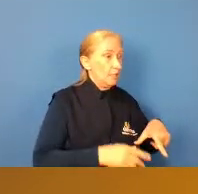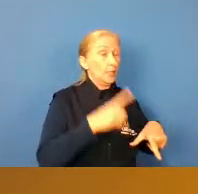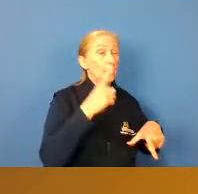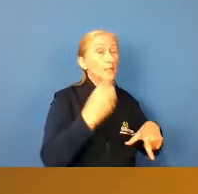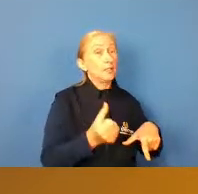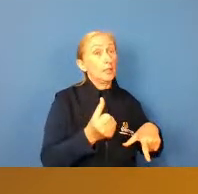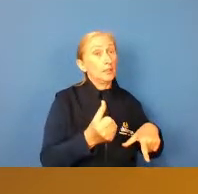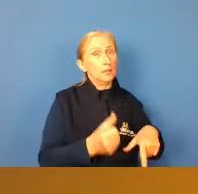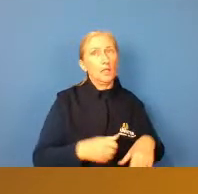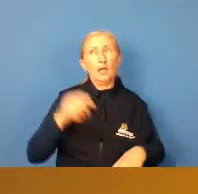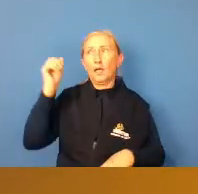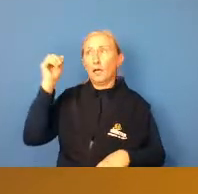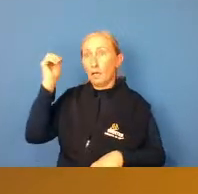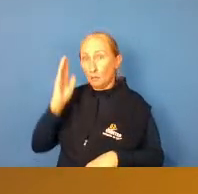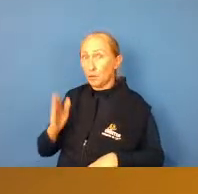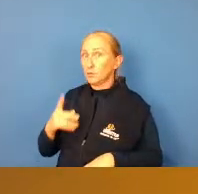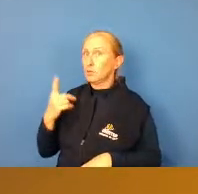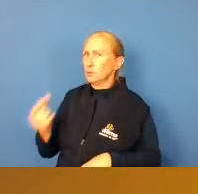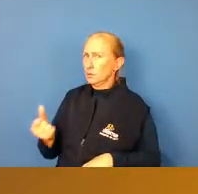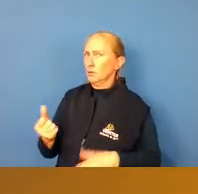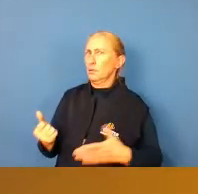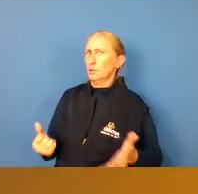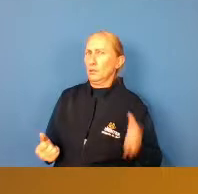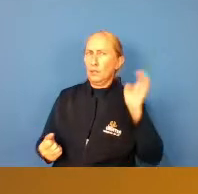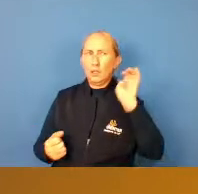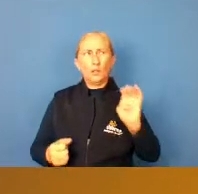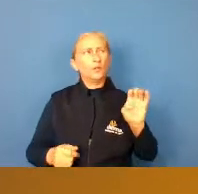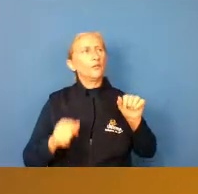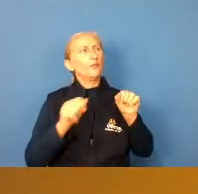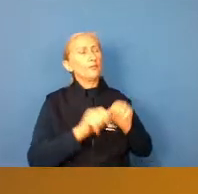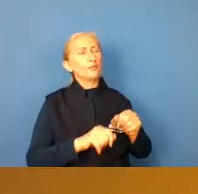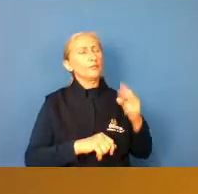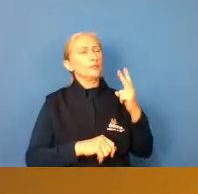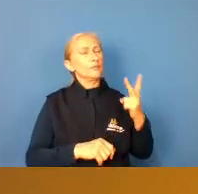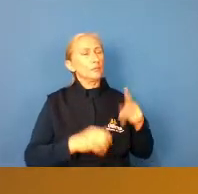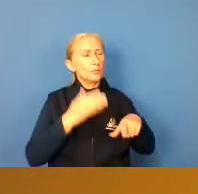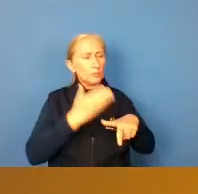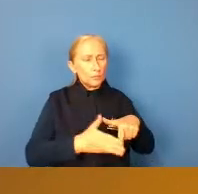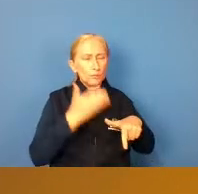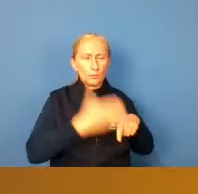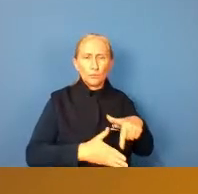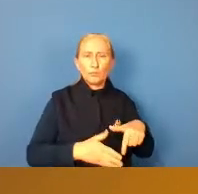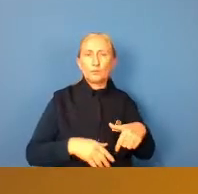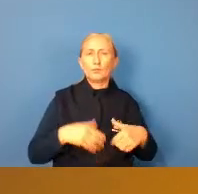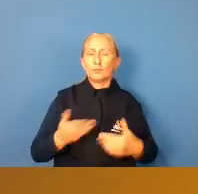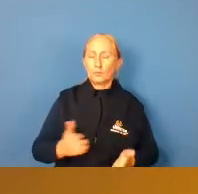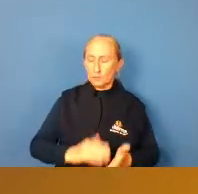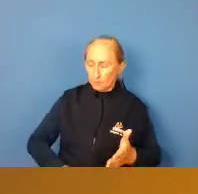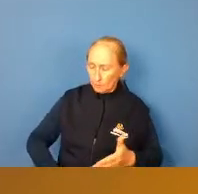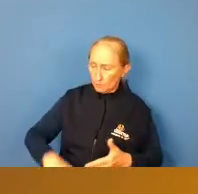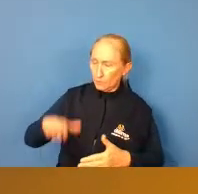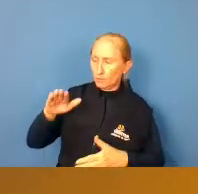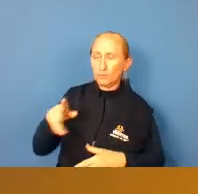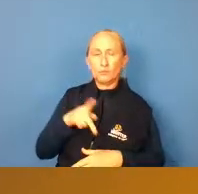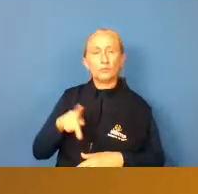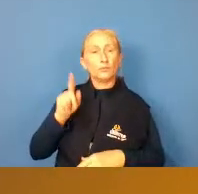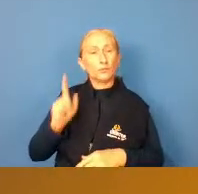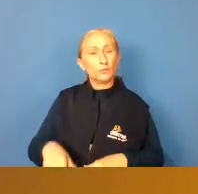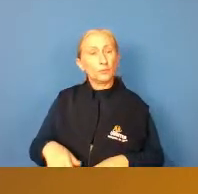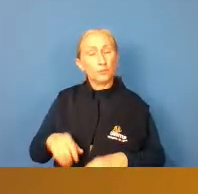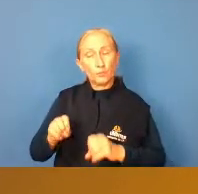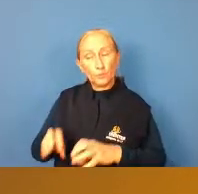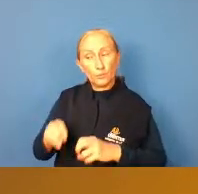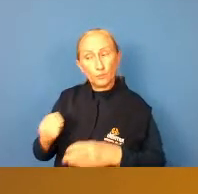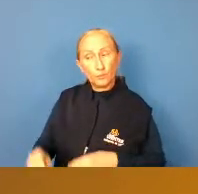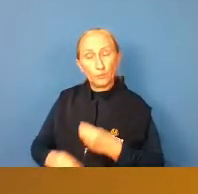primeiro tempo então acho que isso também já é uma coisa que a gente tem que arrumar aí começando na educação básica né pra quem já é professor a gente sempre vê